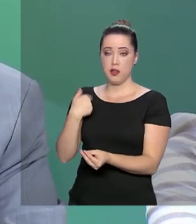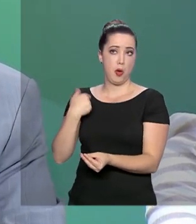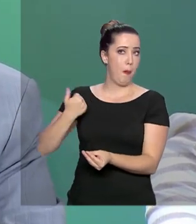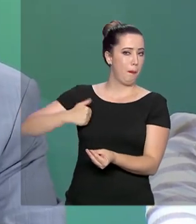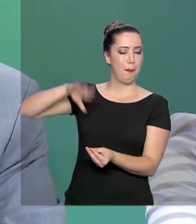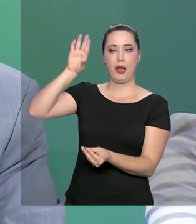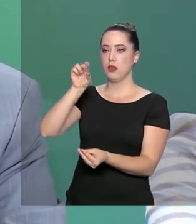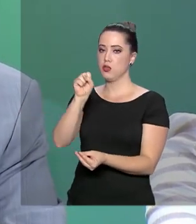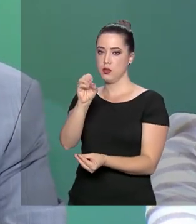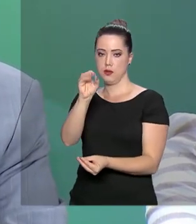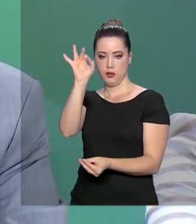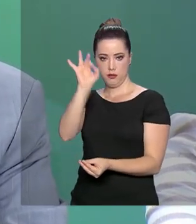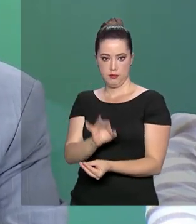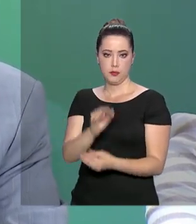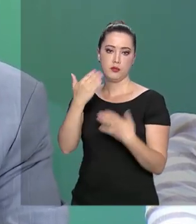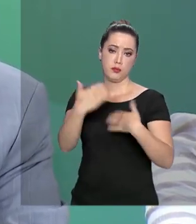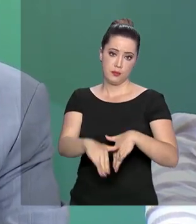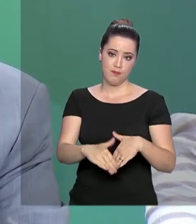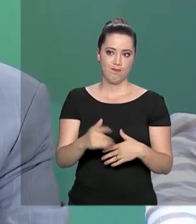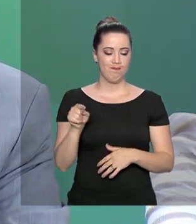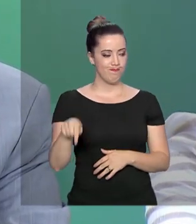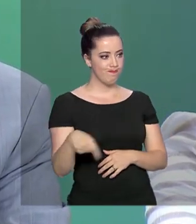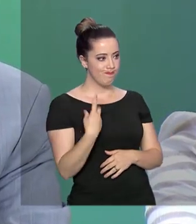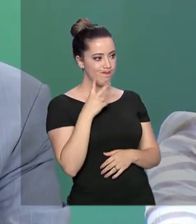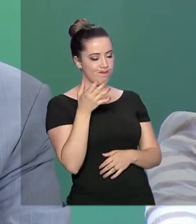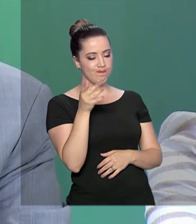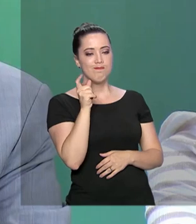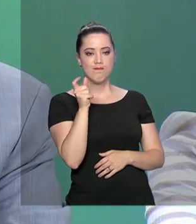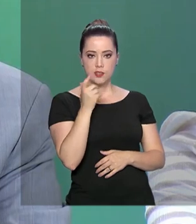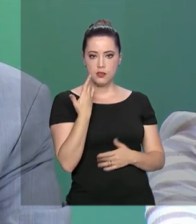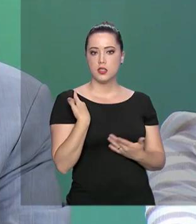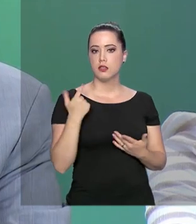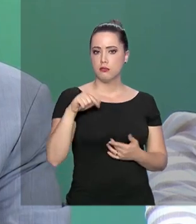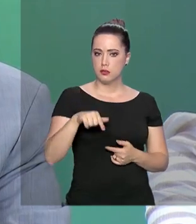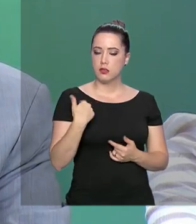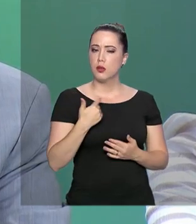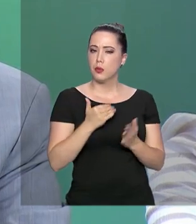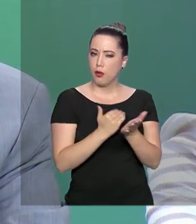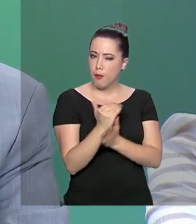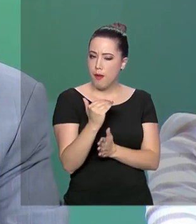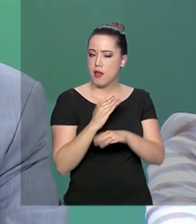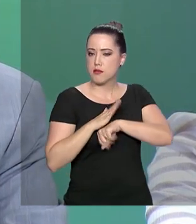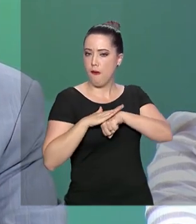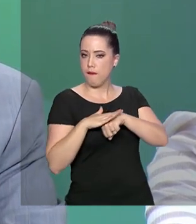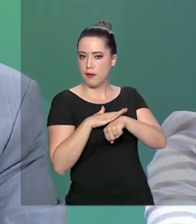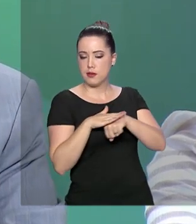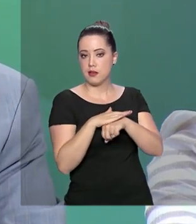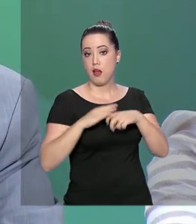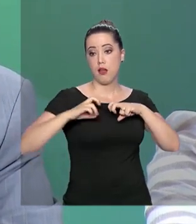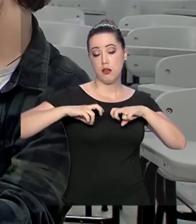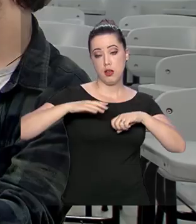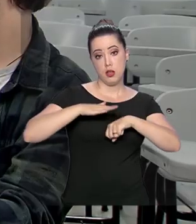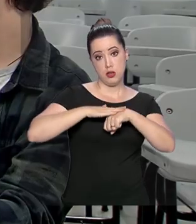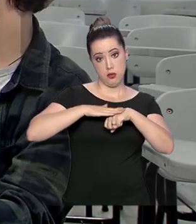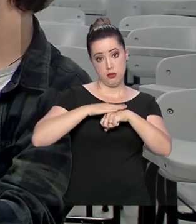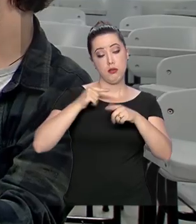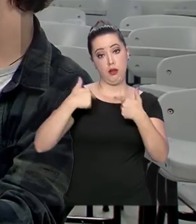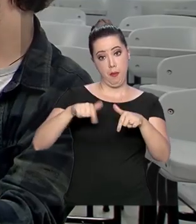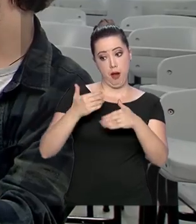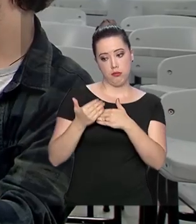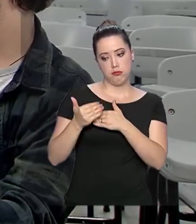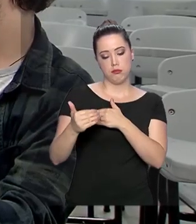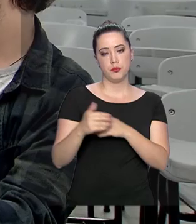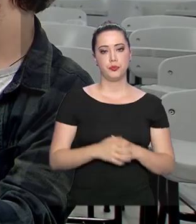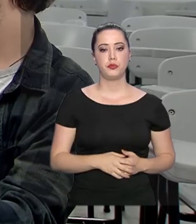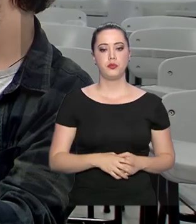de 80% da prova. E isso já é um bom começo de conversa numa entrevista de trabalho. Quem está prestes